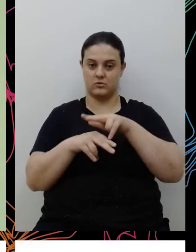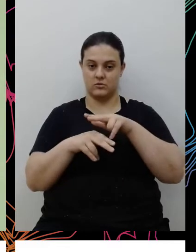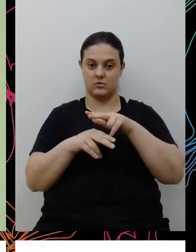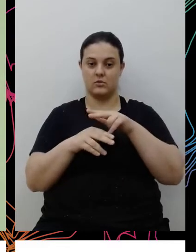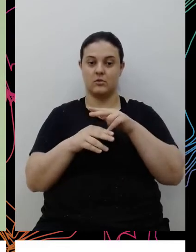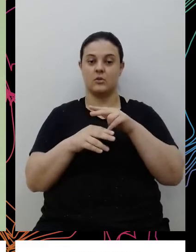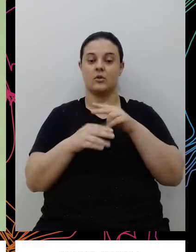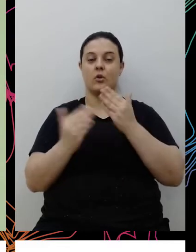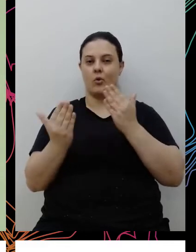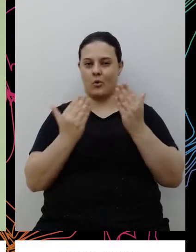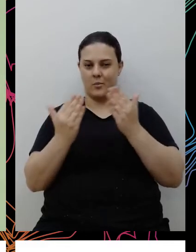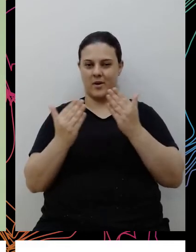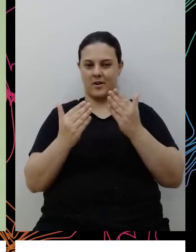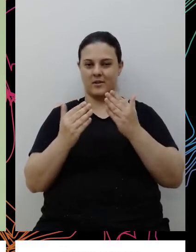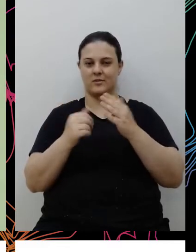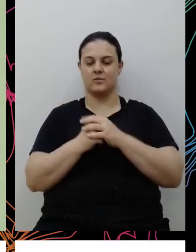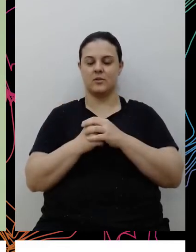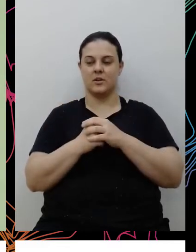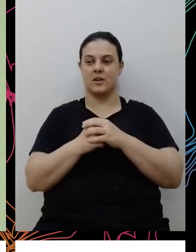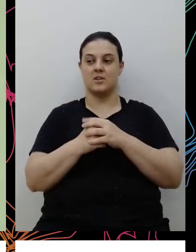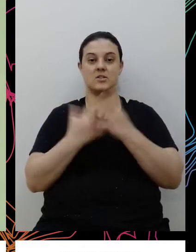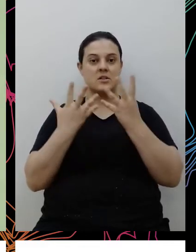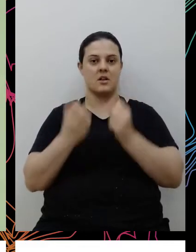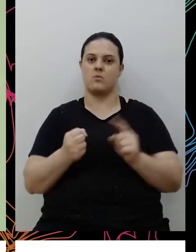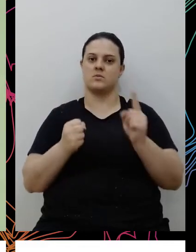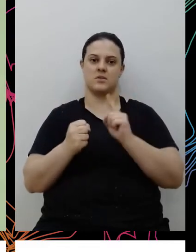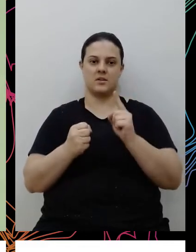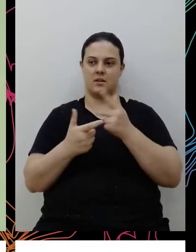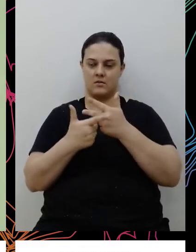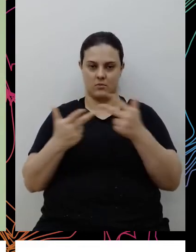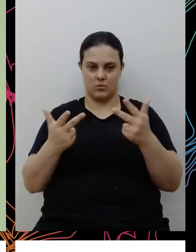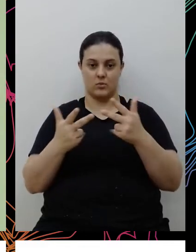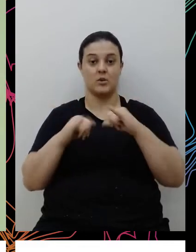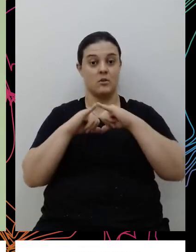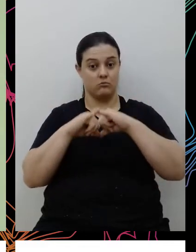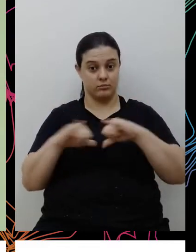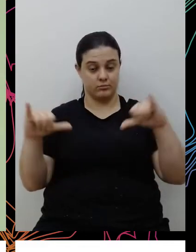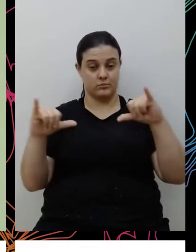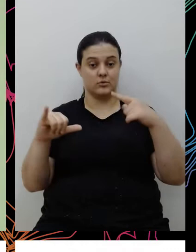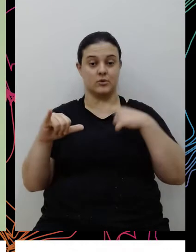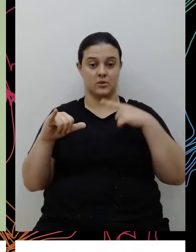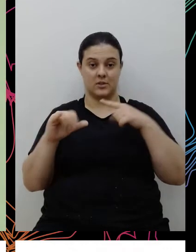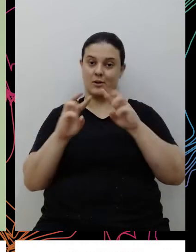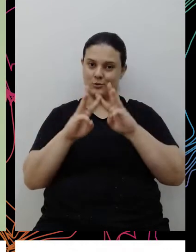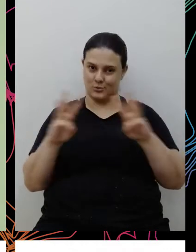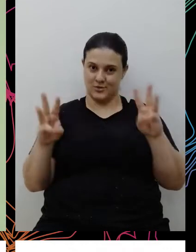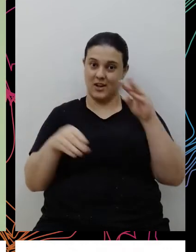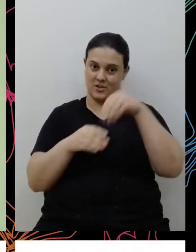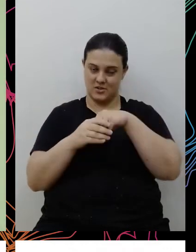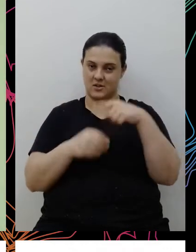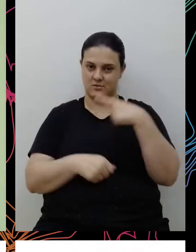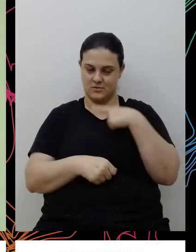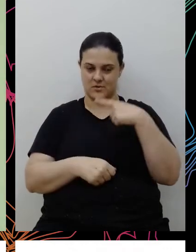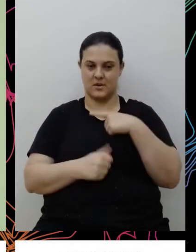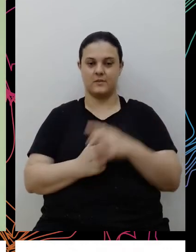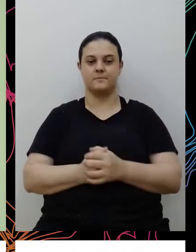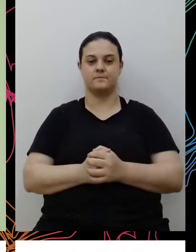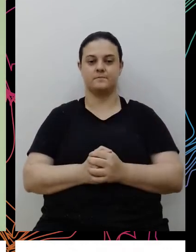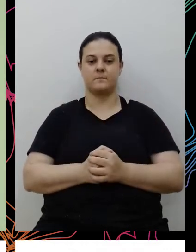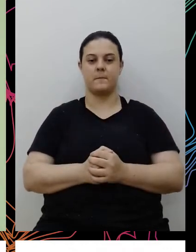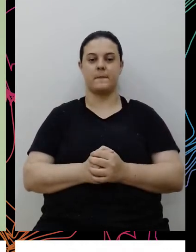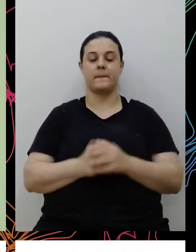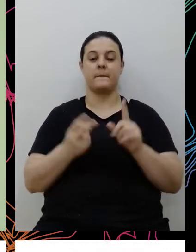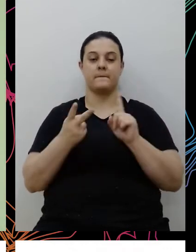tolerância zero, né, a nossa política ela está publicada publicada no nãovamosesquecer.com.br O